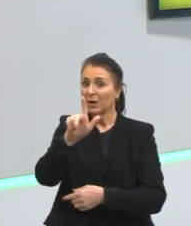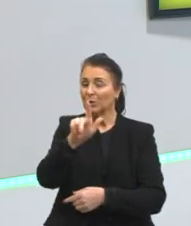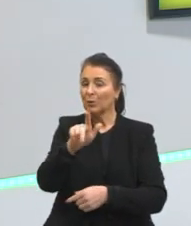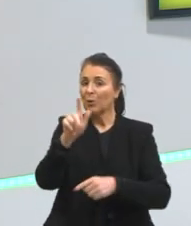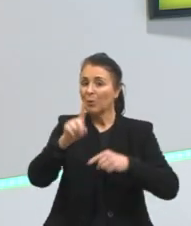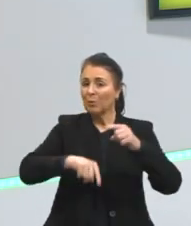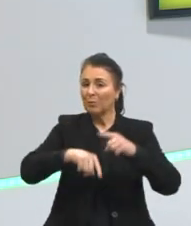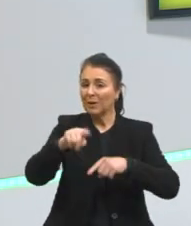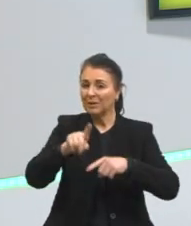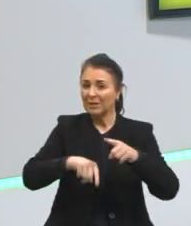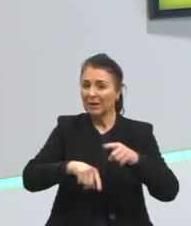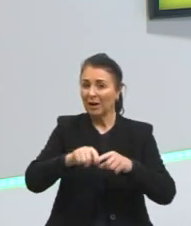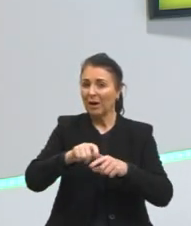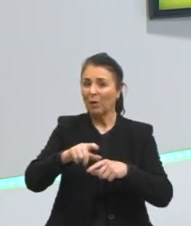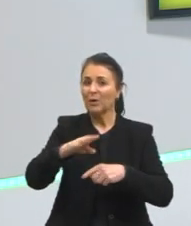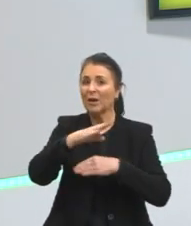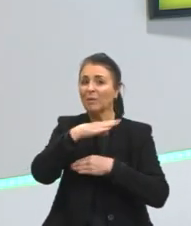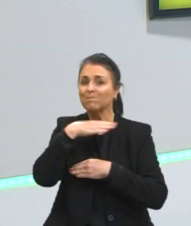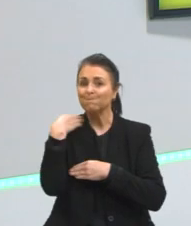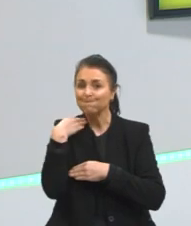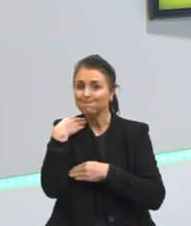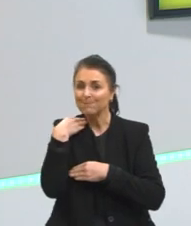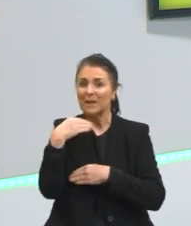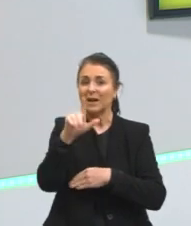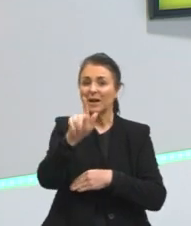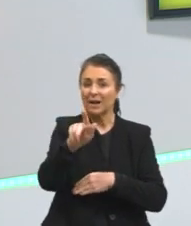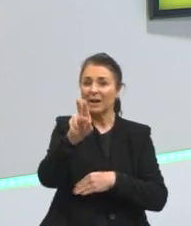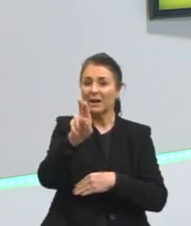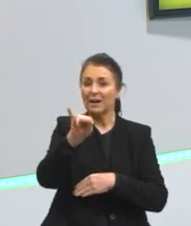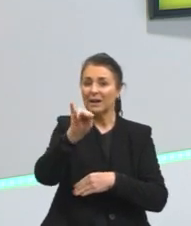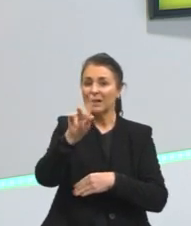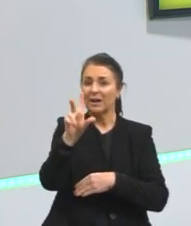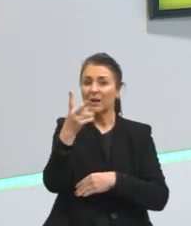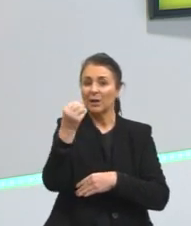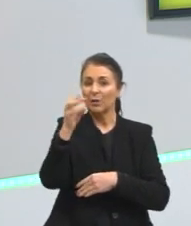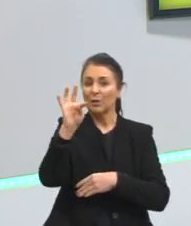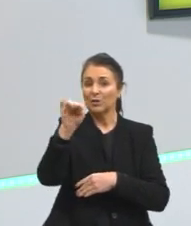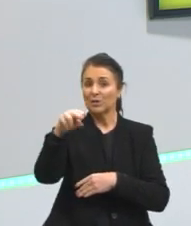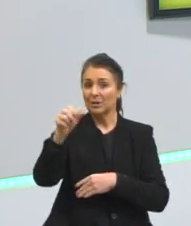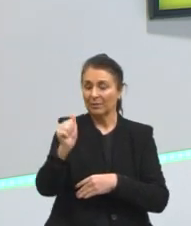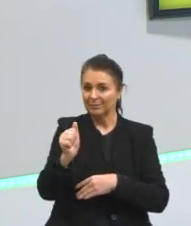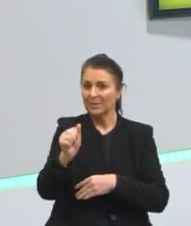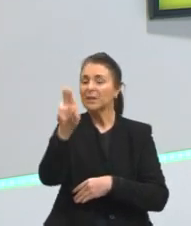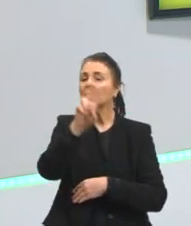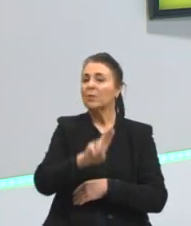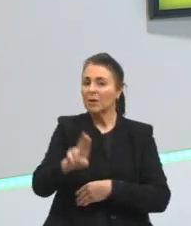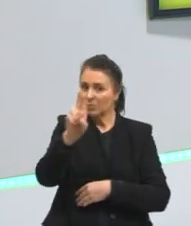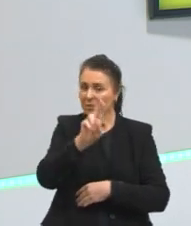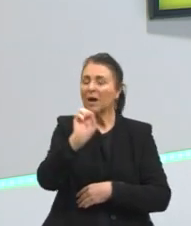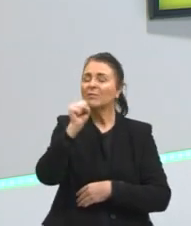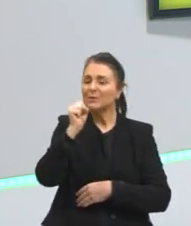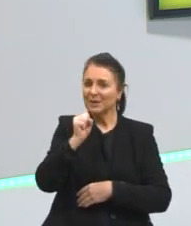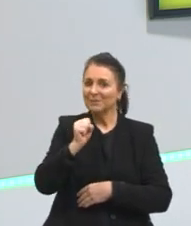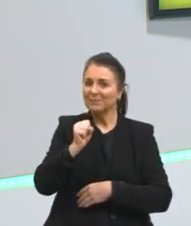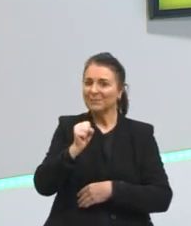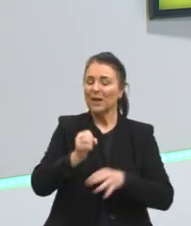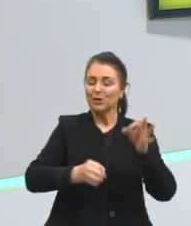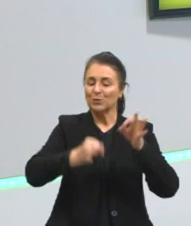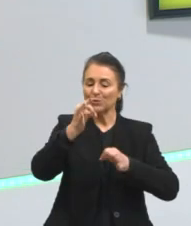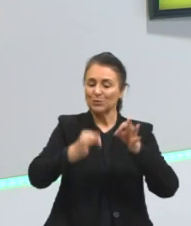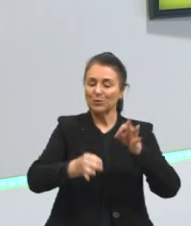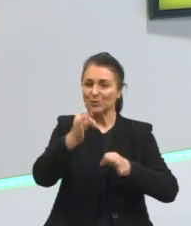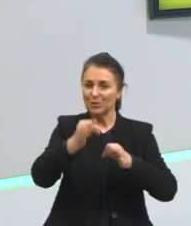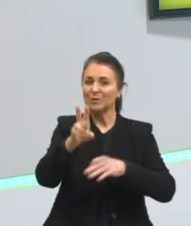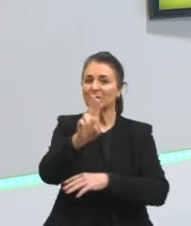ela era utilizada como um instrumento jurídico naquela época então hoje quem